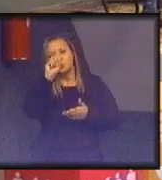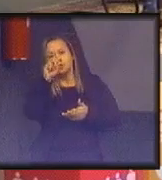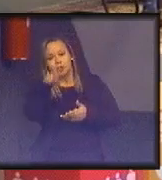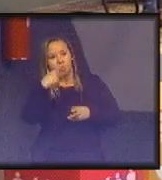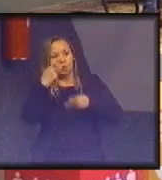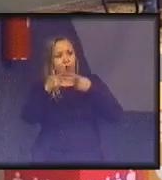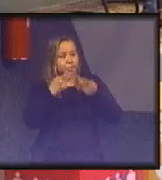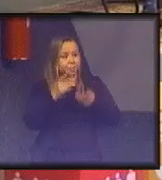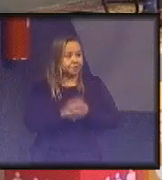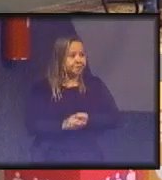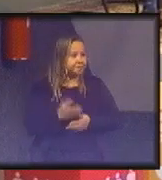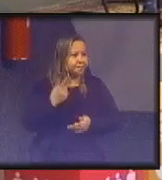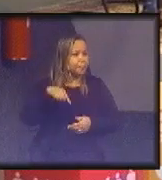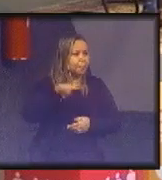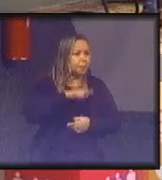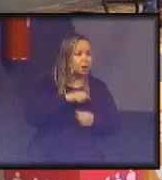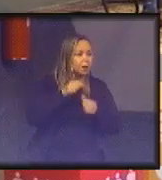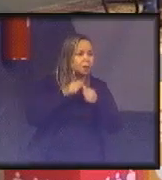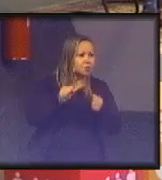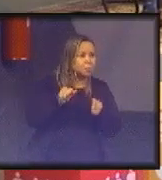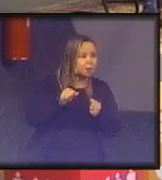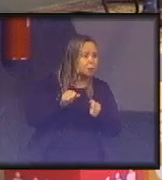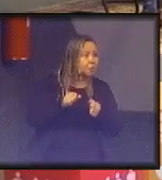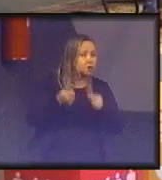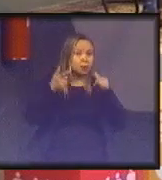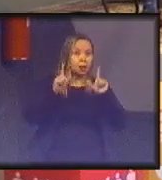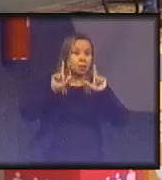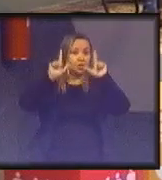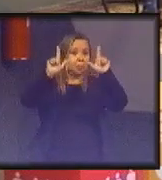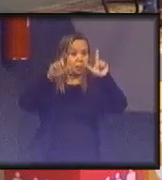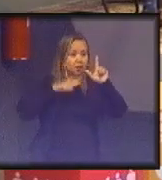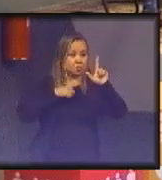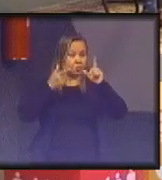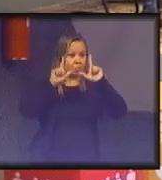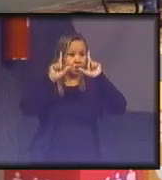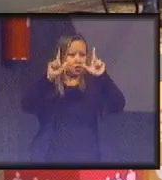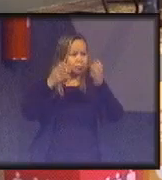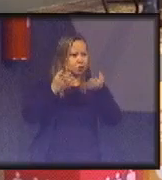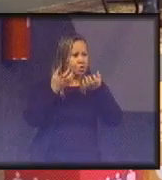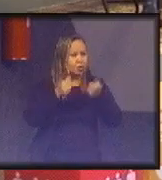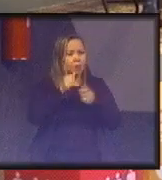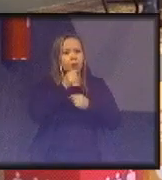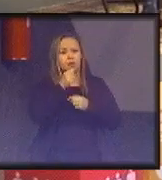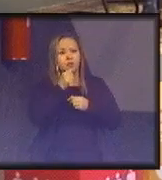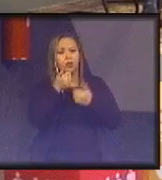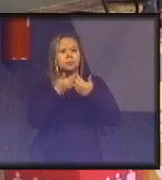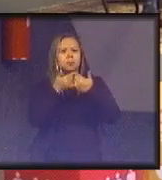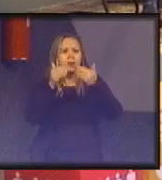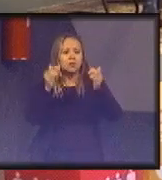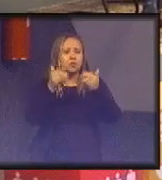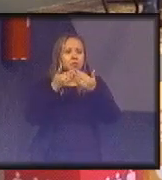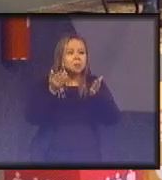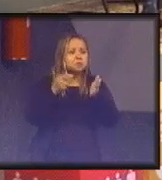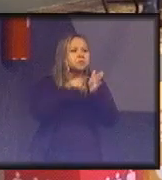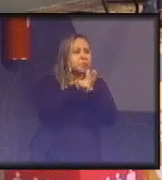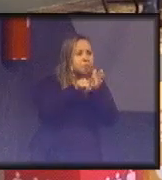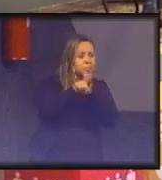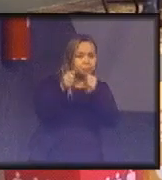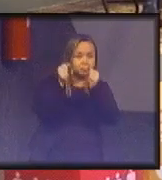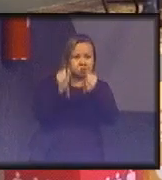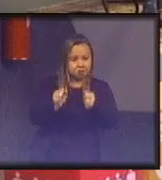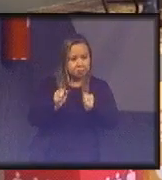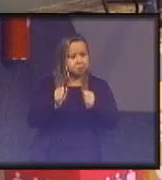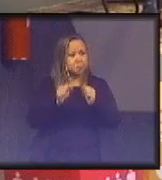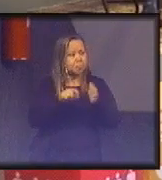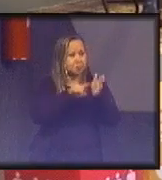Pessoal, nós estamos nos encaminhando para o fim desse painel, mas eu queria ainda abrir para algumas perguntas, a partir do